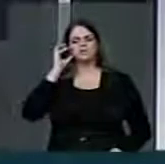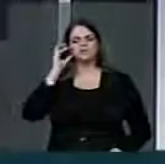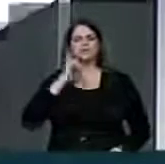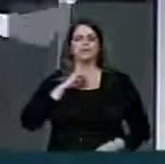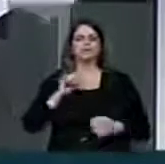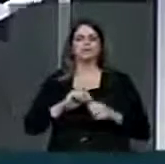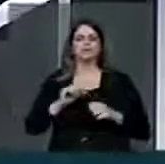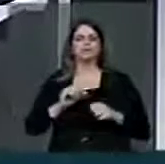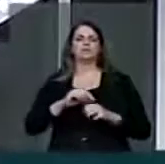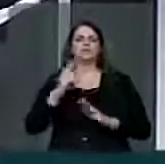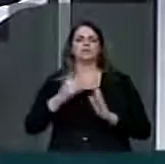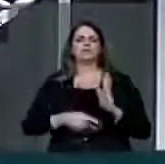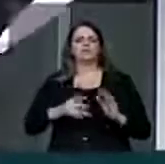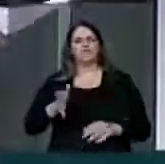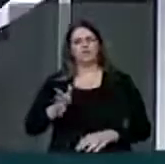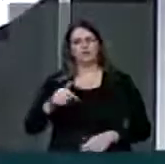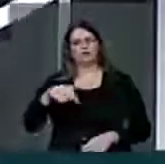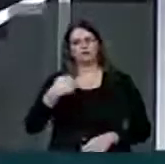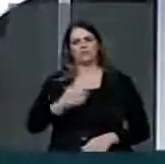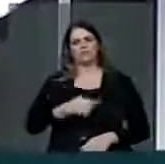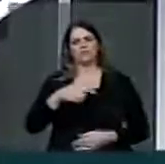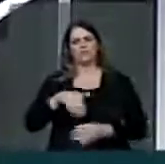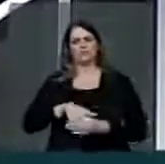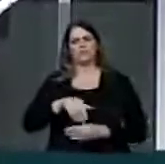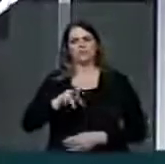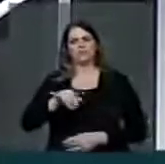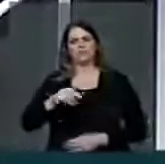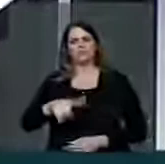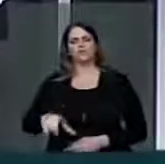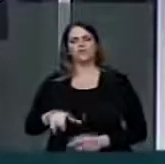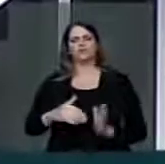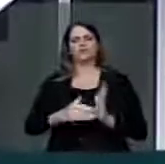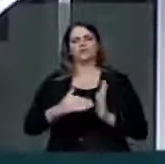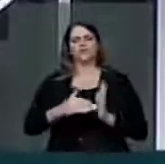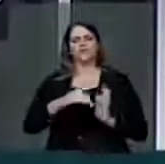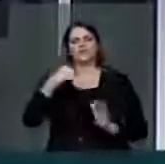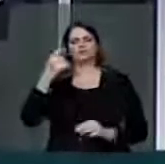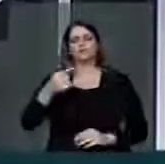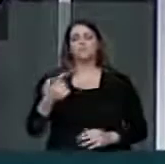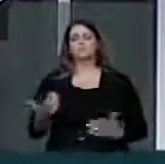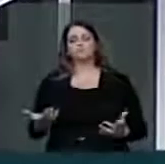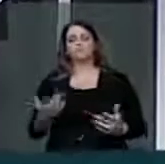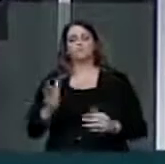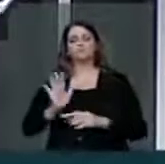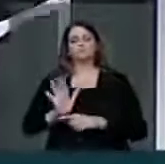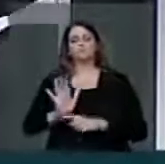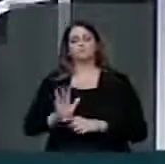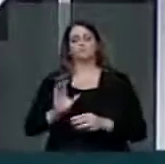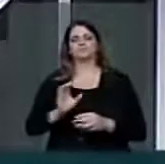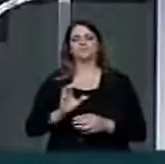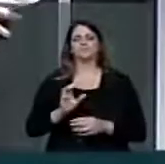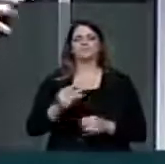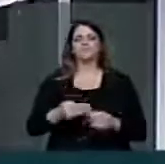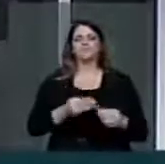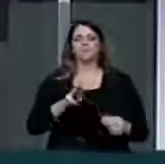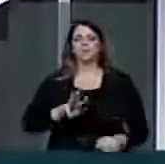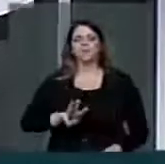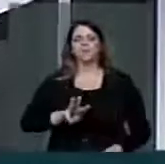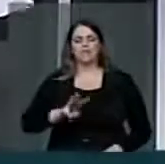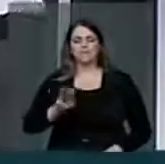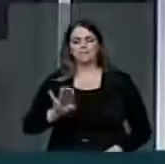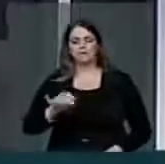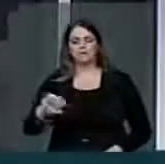projeto para cá, já foi votado, está próximo a ser votado aqui para ir para o Senado, auxiliando os municípios em 3 bilhões, sendo 1